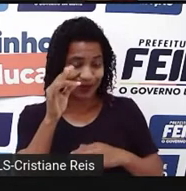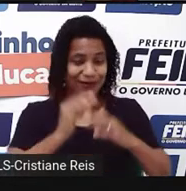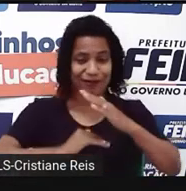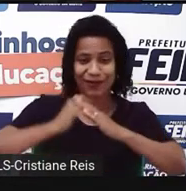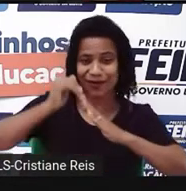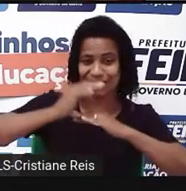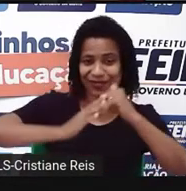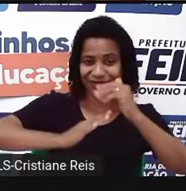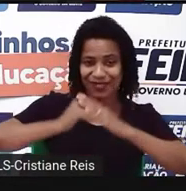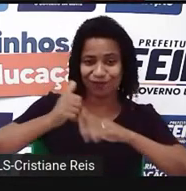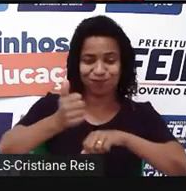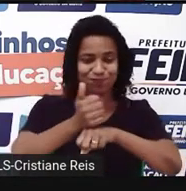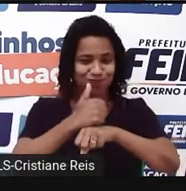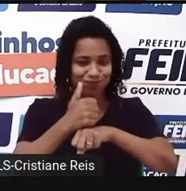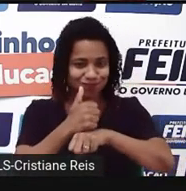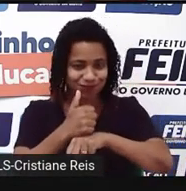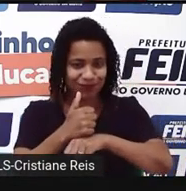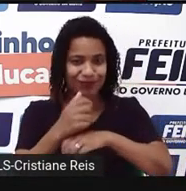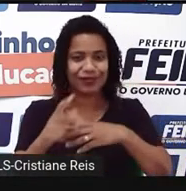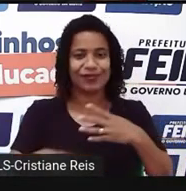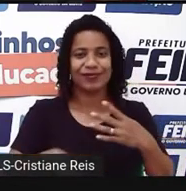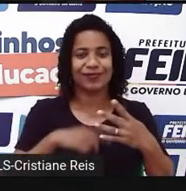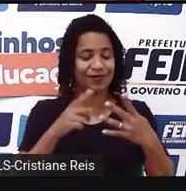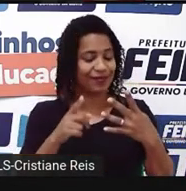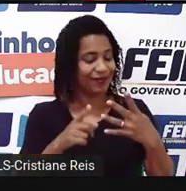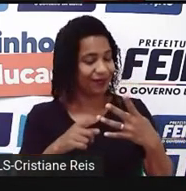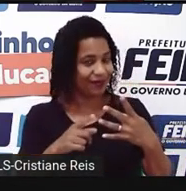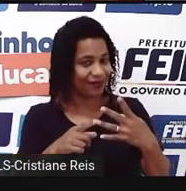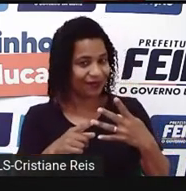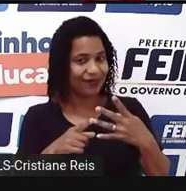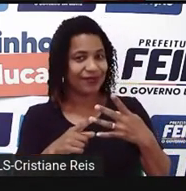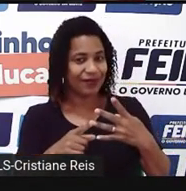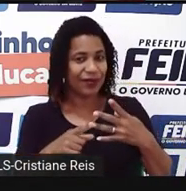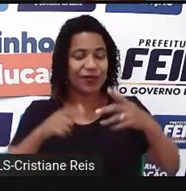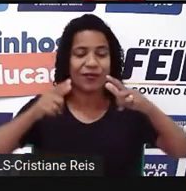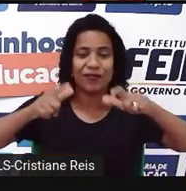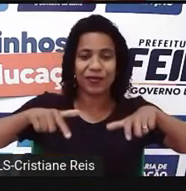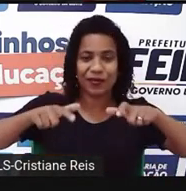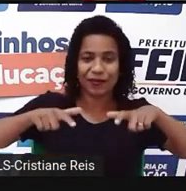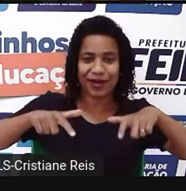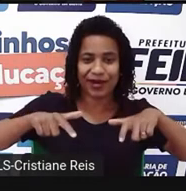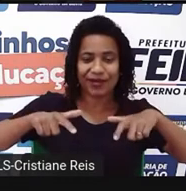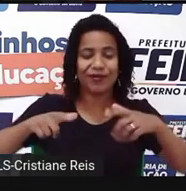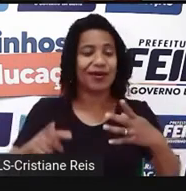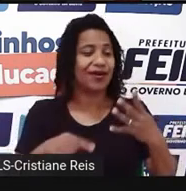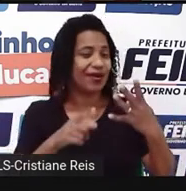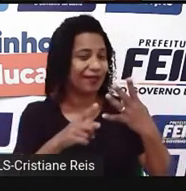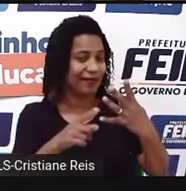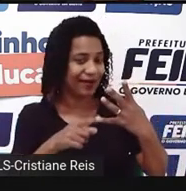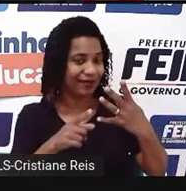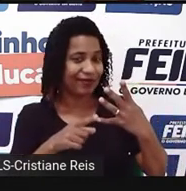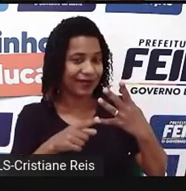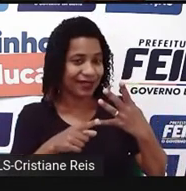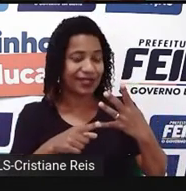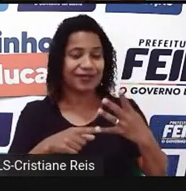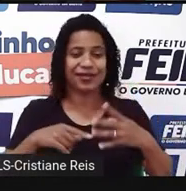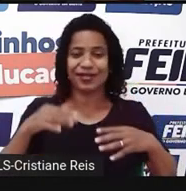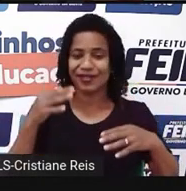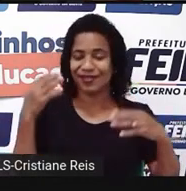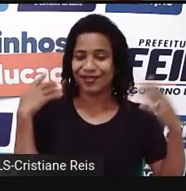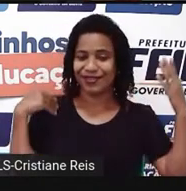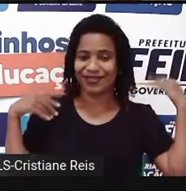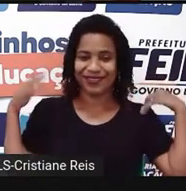A carreira dos meus sonhos, my neighborhood, o meu bairro, my vocation, as minhas férias,